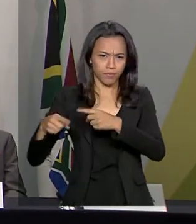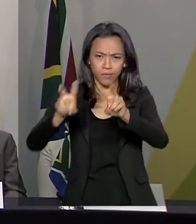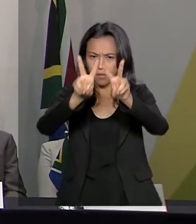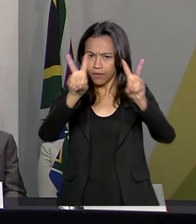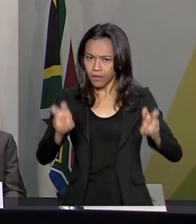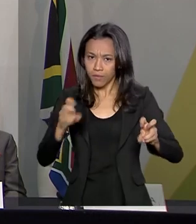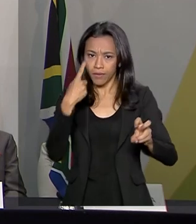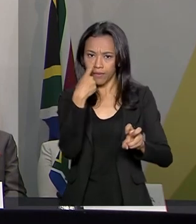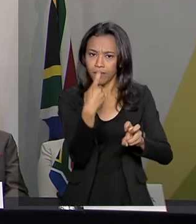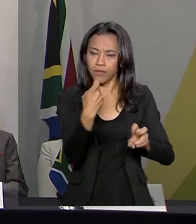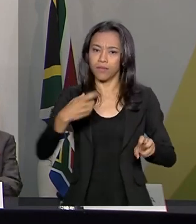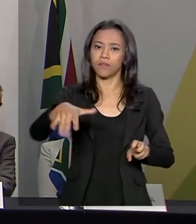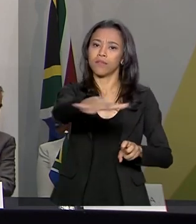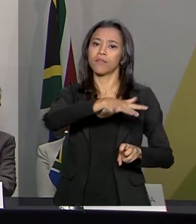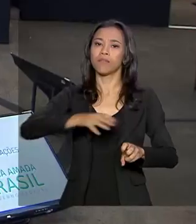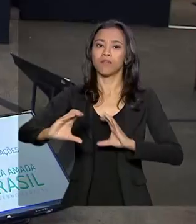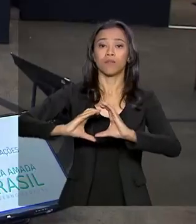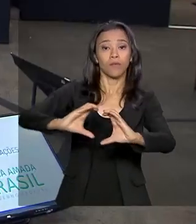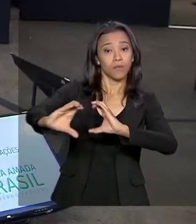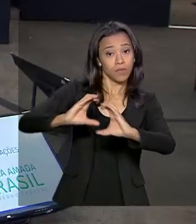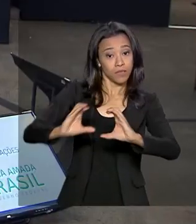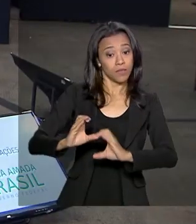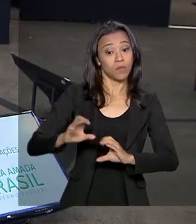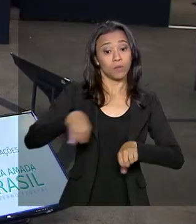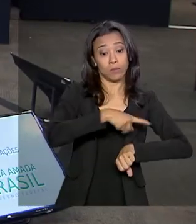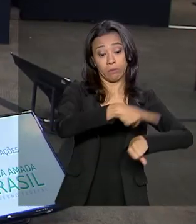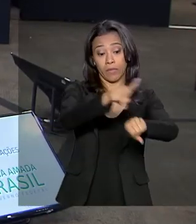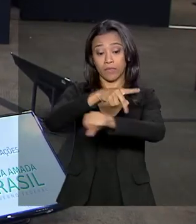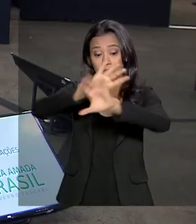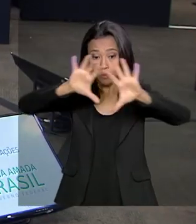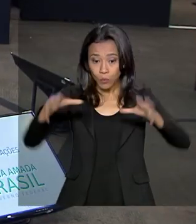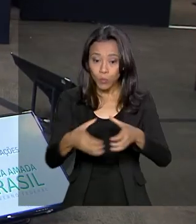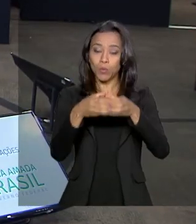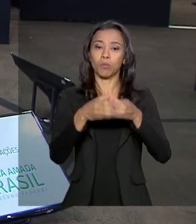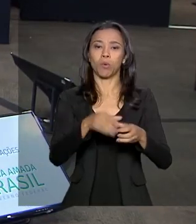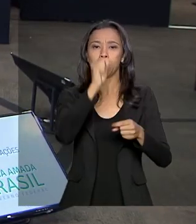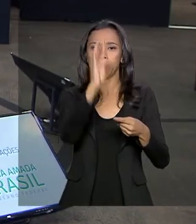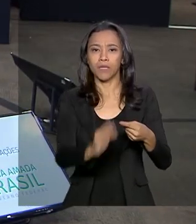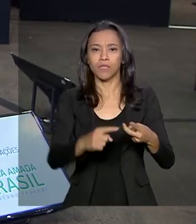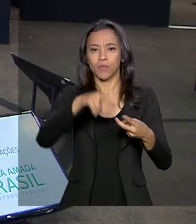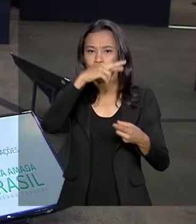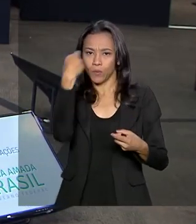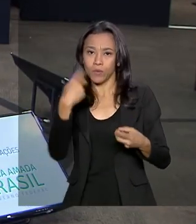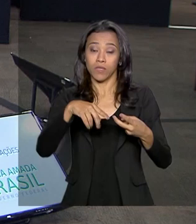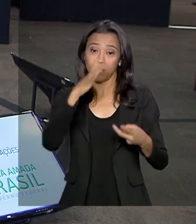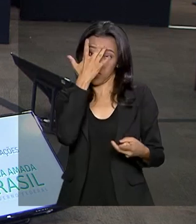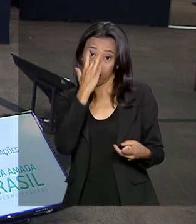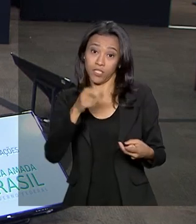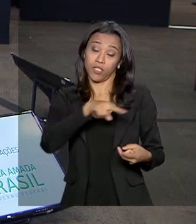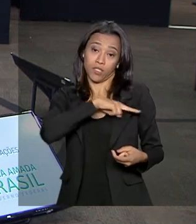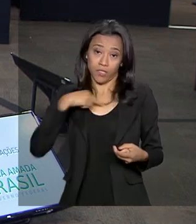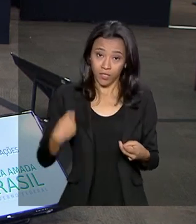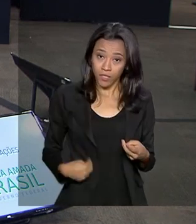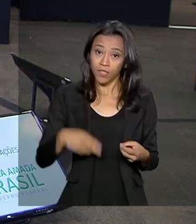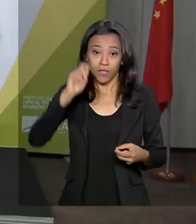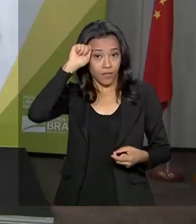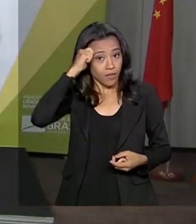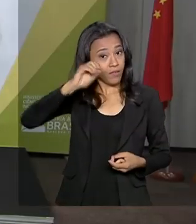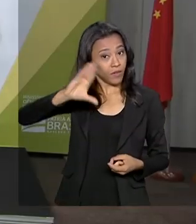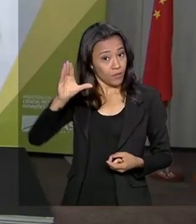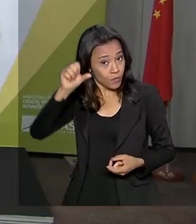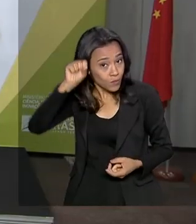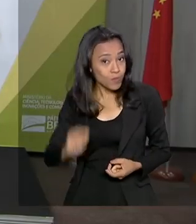interesse no setor de comunicações dos países que compõem o bloco, Brasil, Rússia, Índia, China e África do Sul.